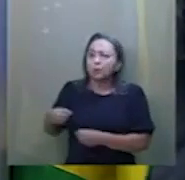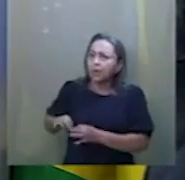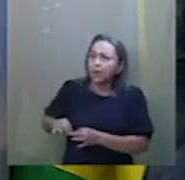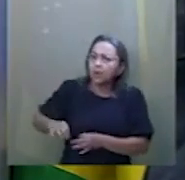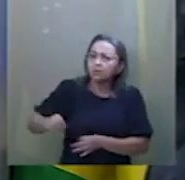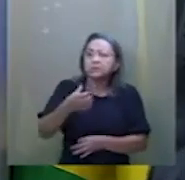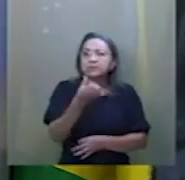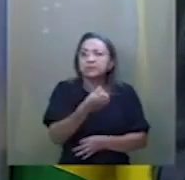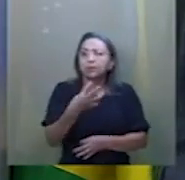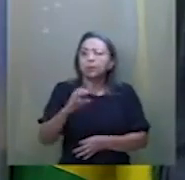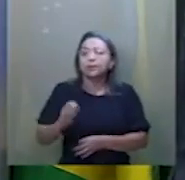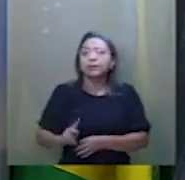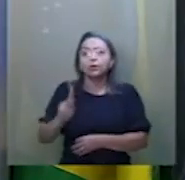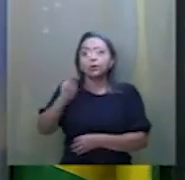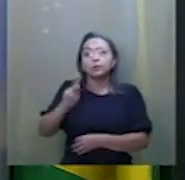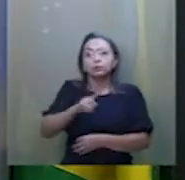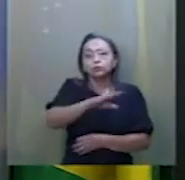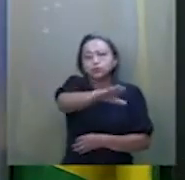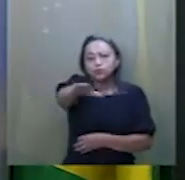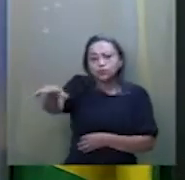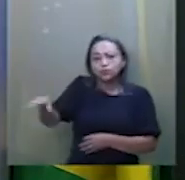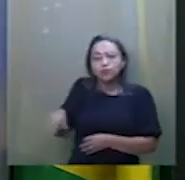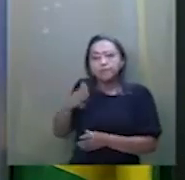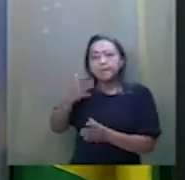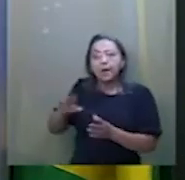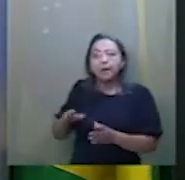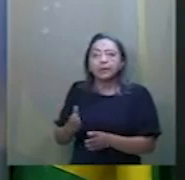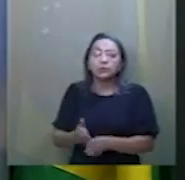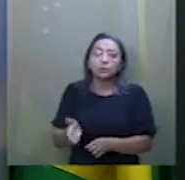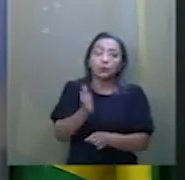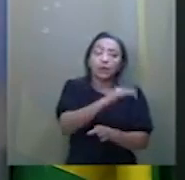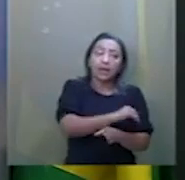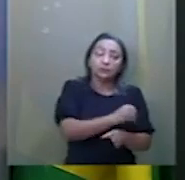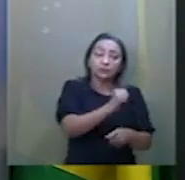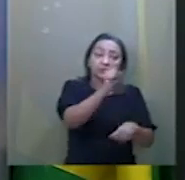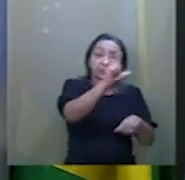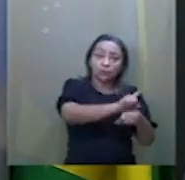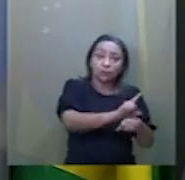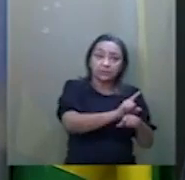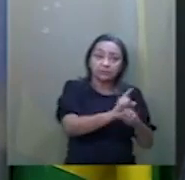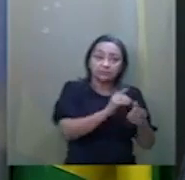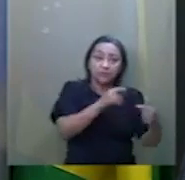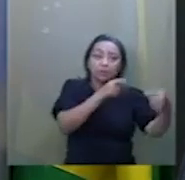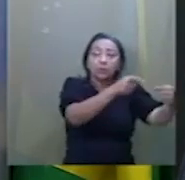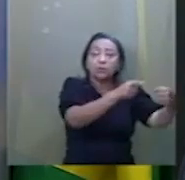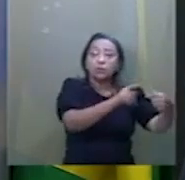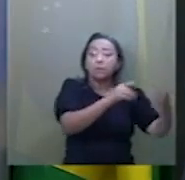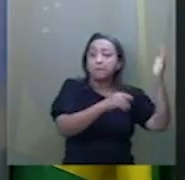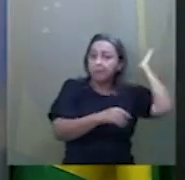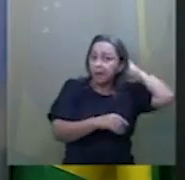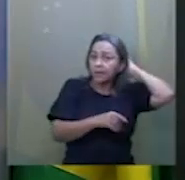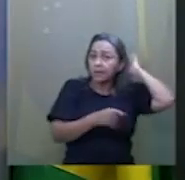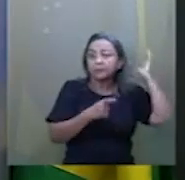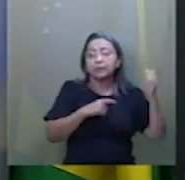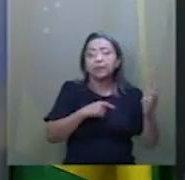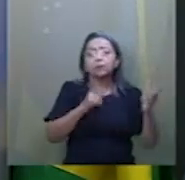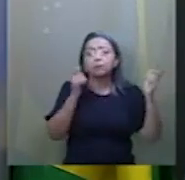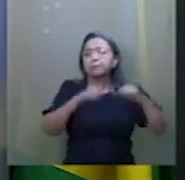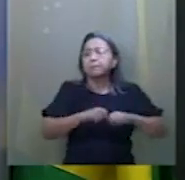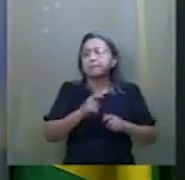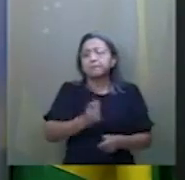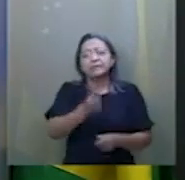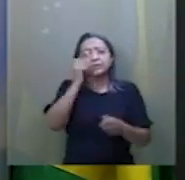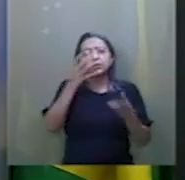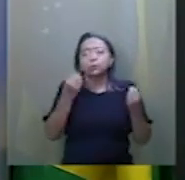quilômetros de costa. E do lado de São Luís, para o rumo do Pará, tem muitas reentrâncias, um potencial pesqueiro enorme,